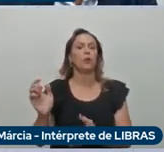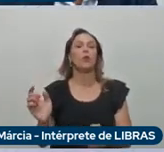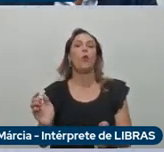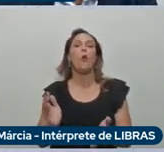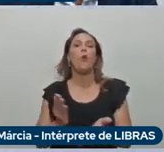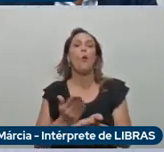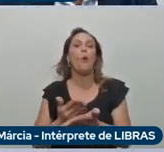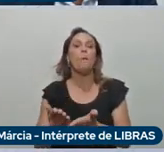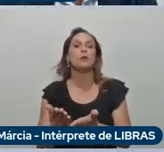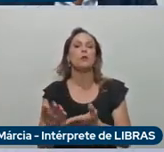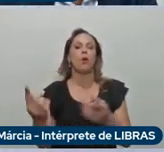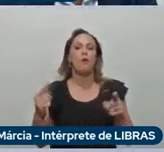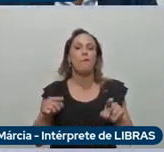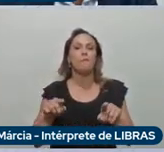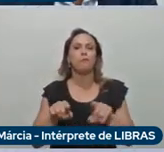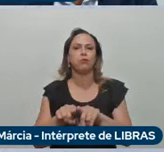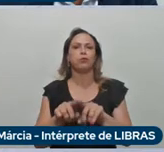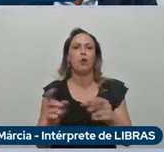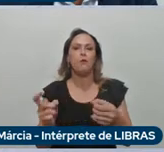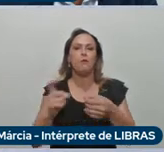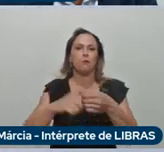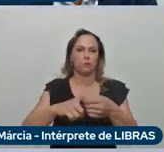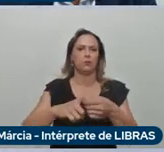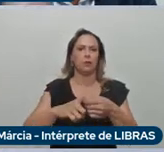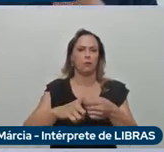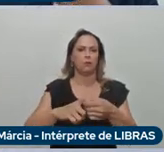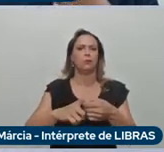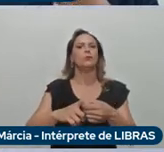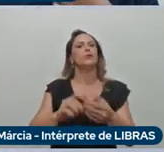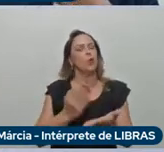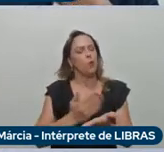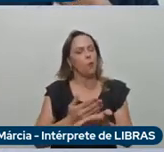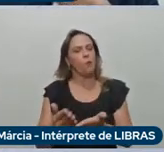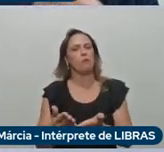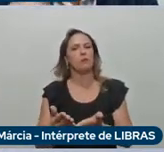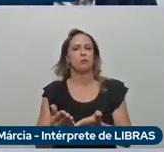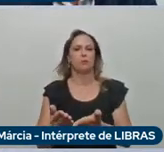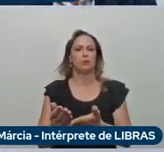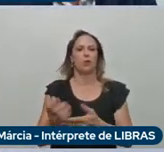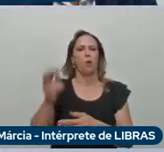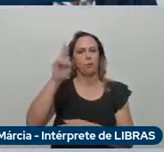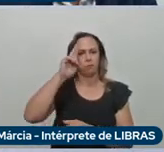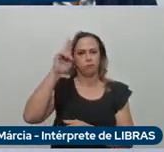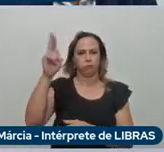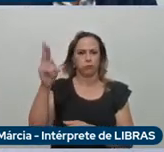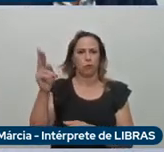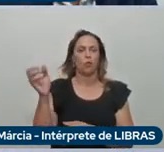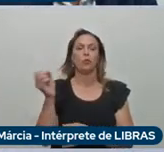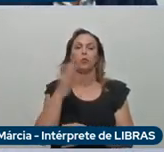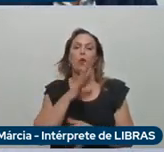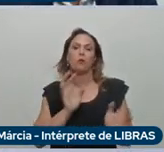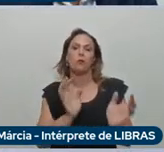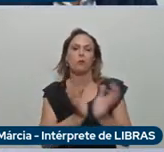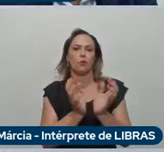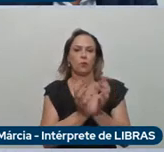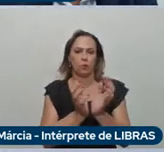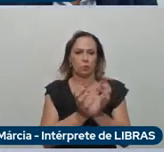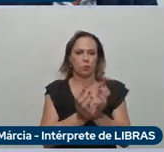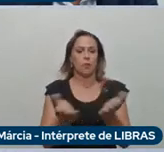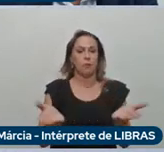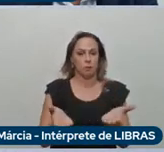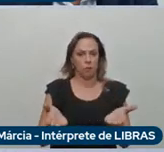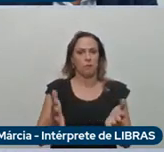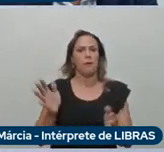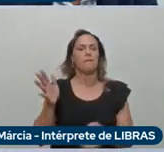Filosa passou a comandar o novo grupo na região. O palestrante fará a sua apresentação e após